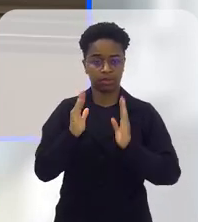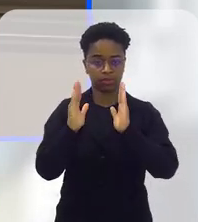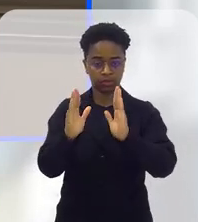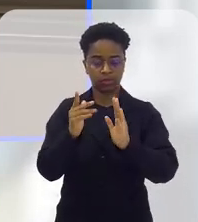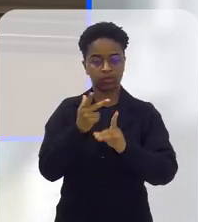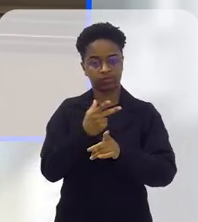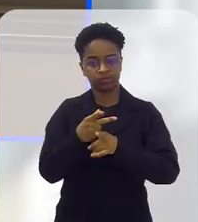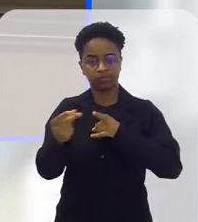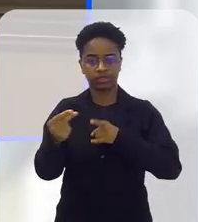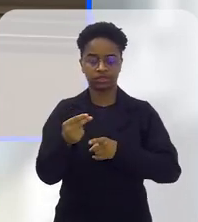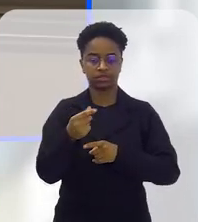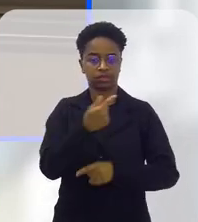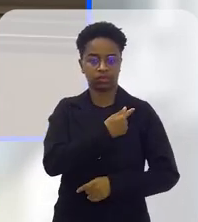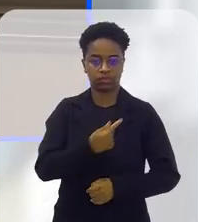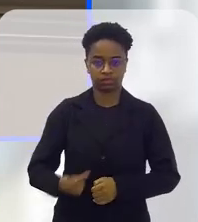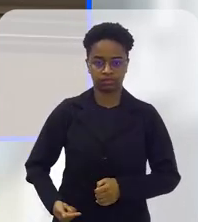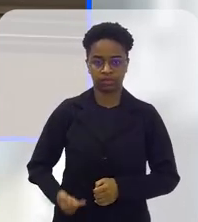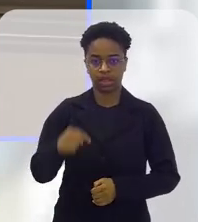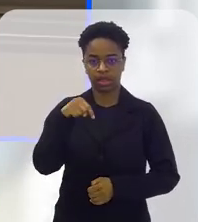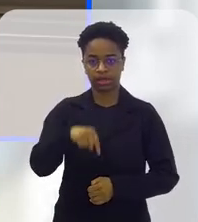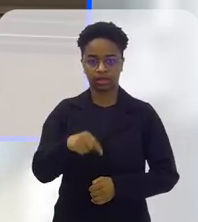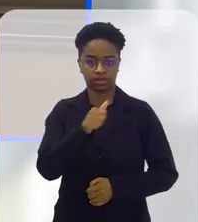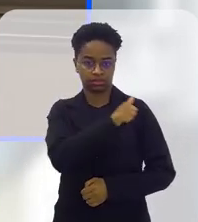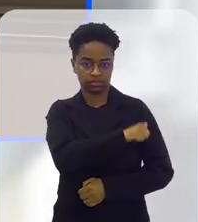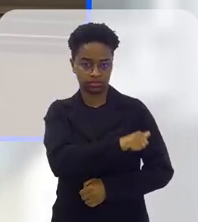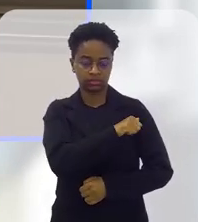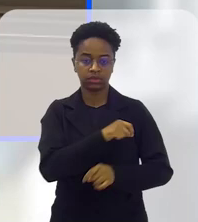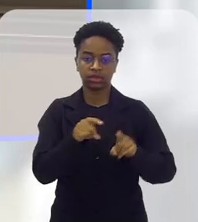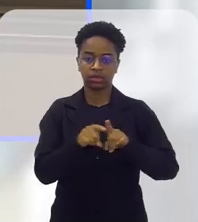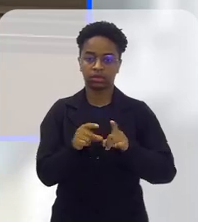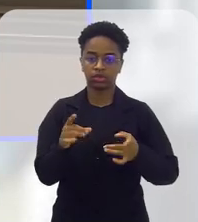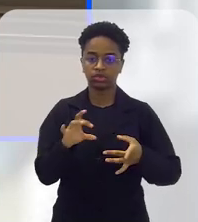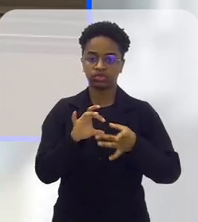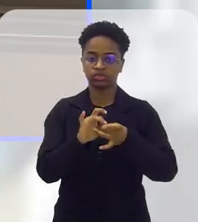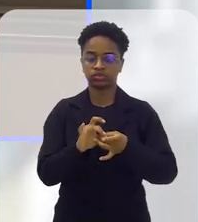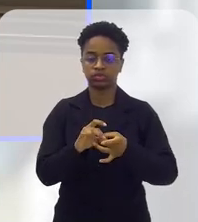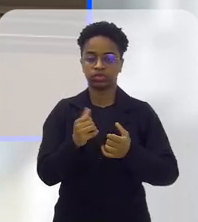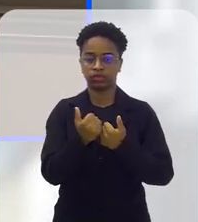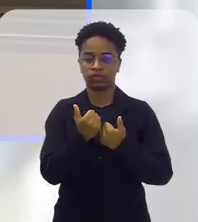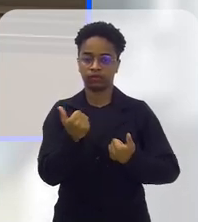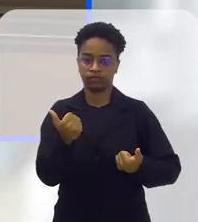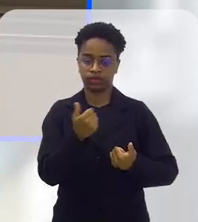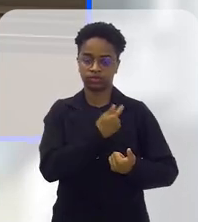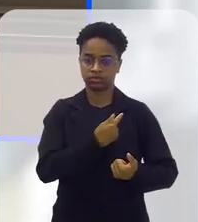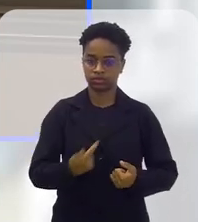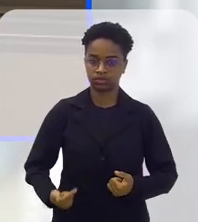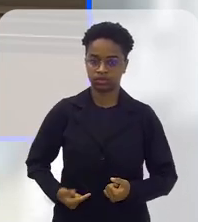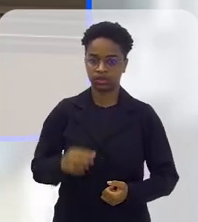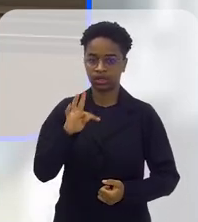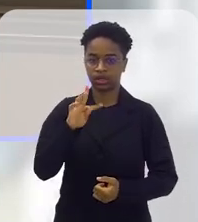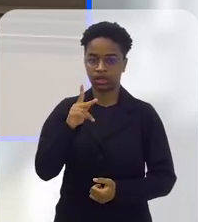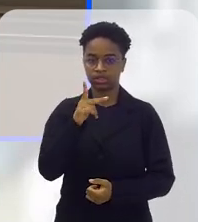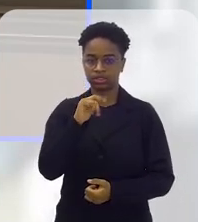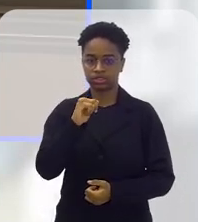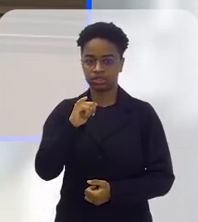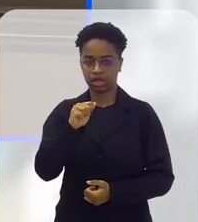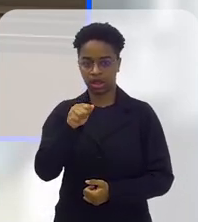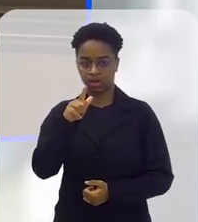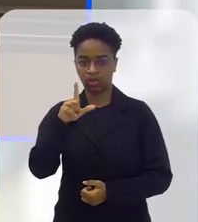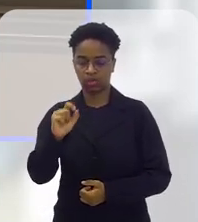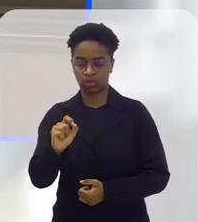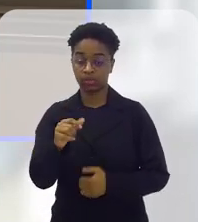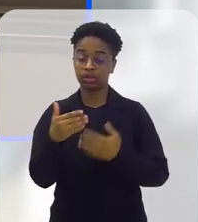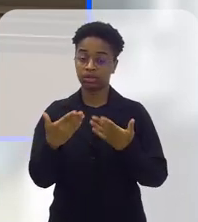primeiro turno, Foi eleito governador do Estado do Rio de Janeiro, junto com o nosso vice-governador Tiago